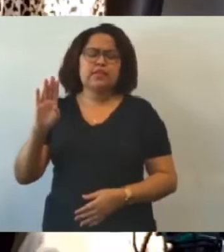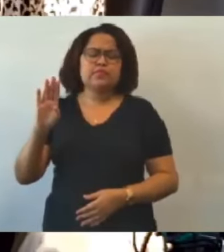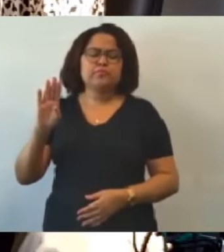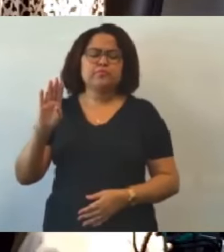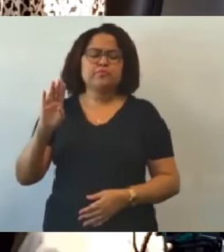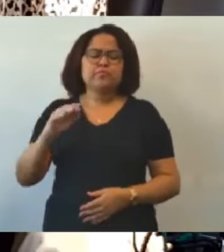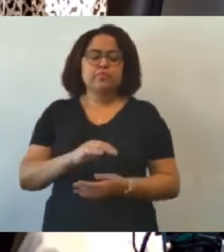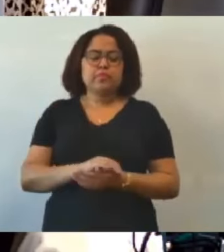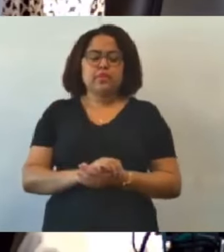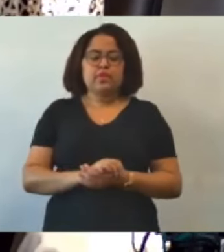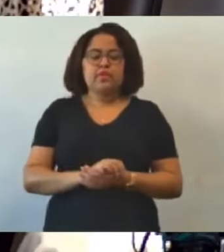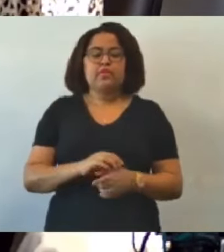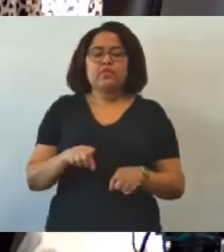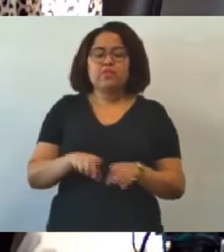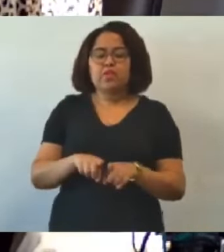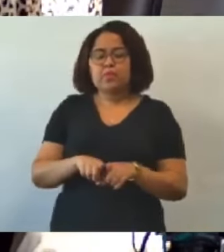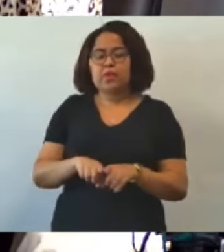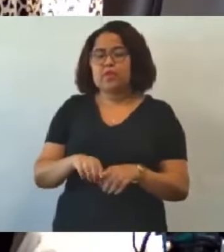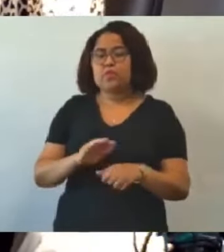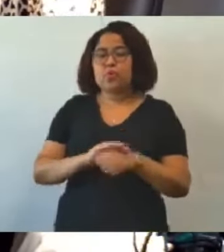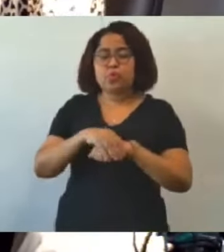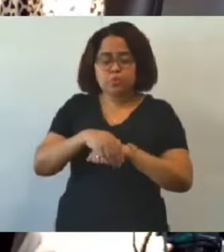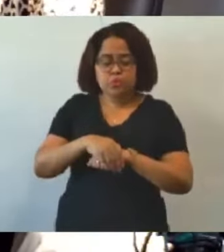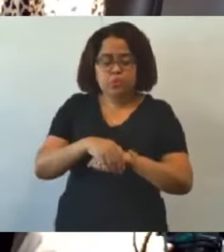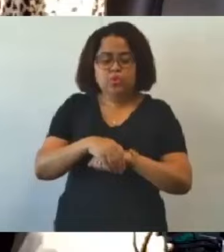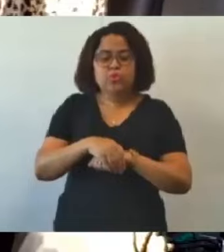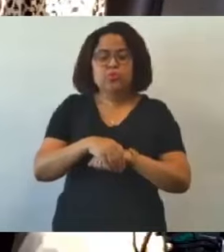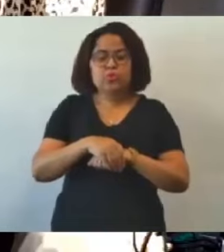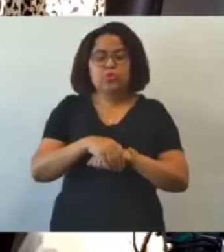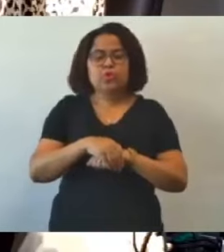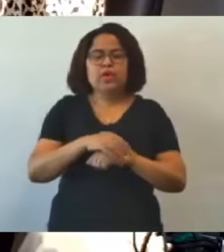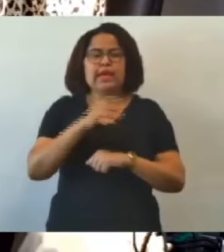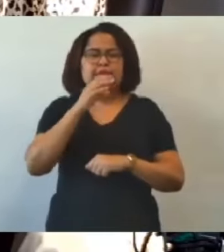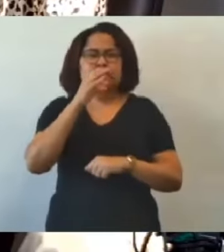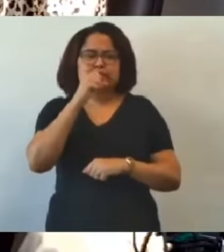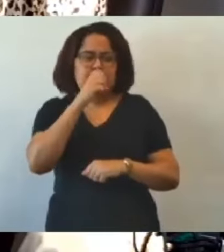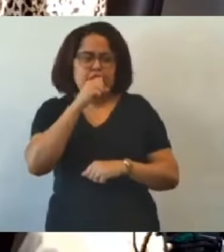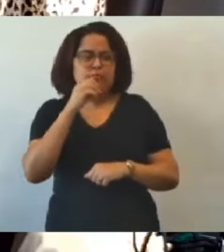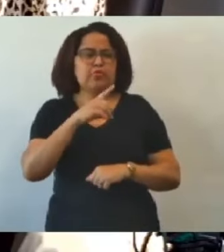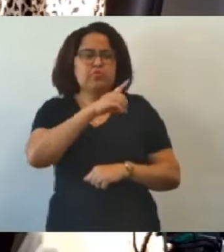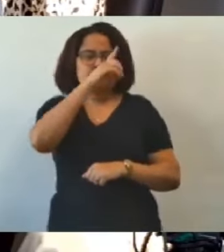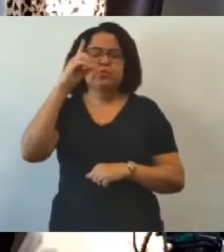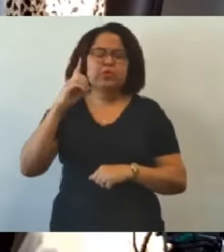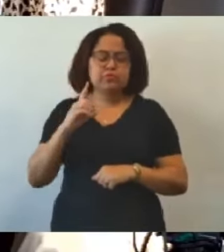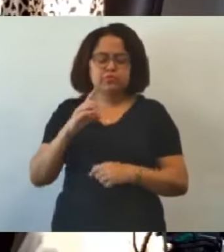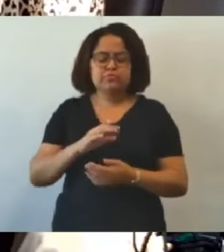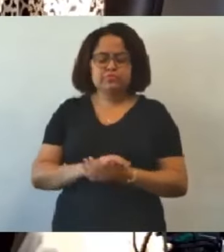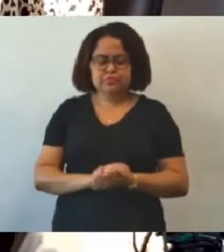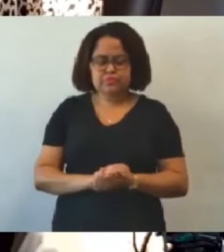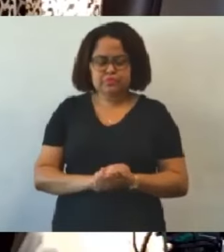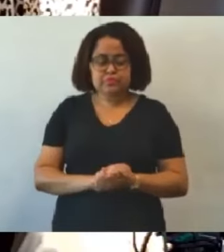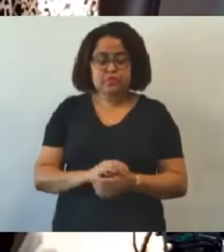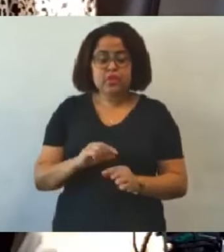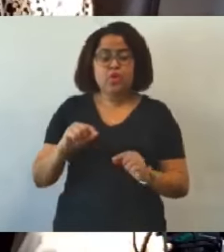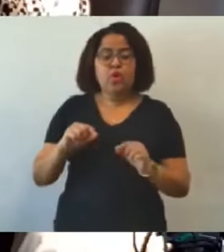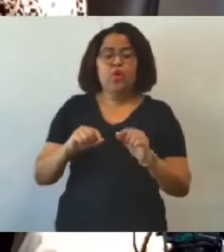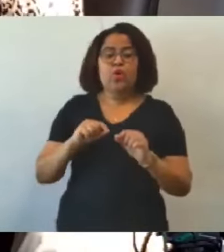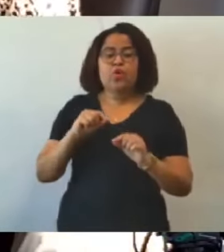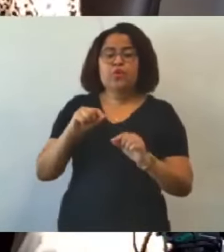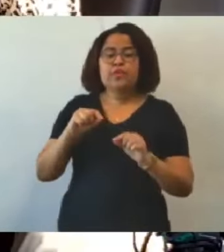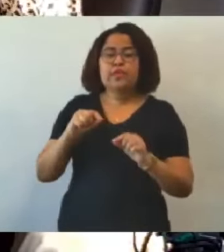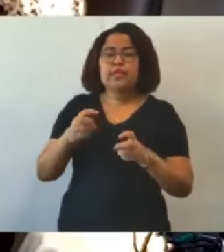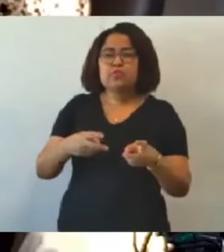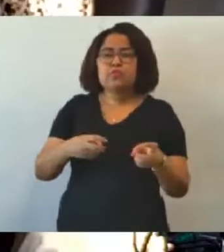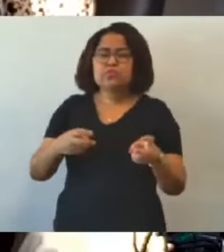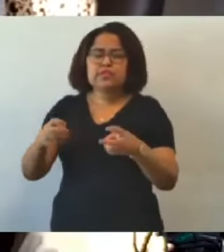semana e feriados. Hoje, então, a cidade deveria ter de 23 a 25 conselhos tutelares, considerando a população, de acordo com a